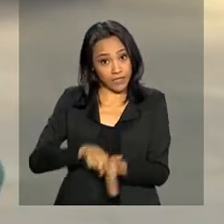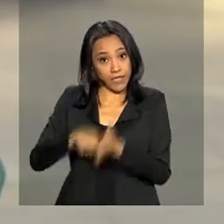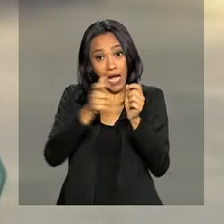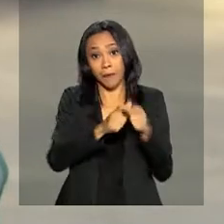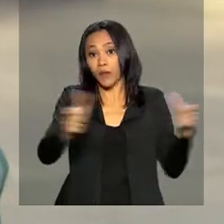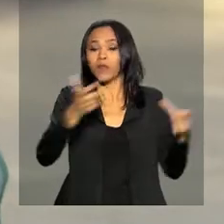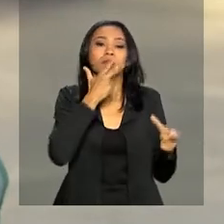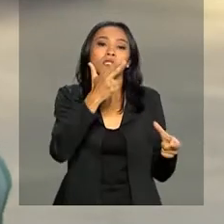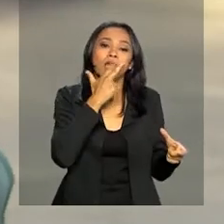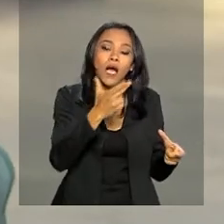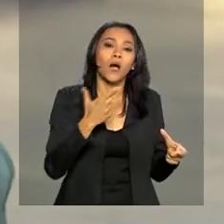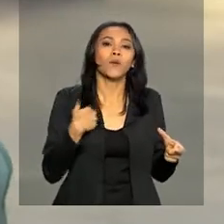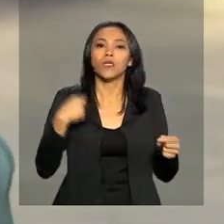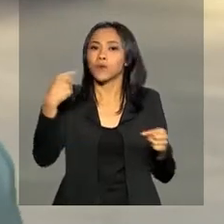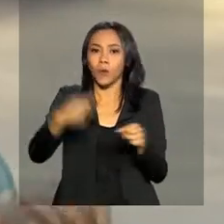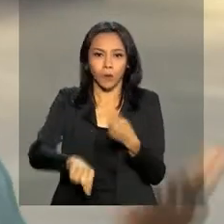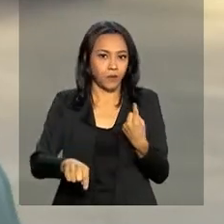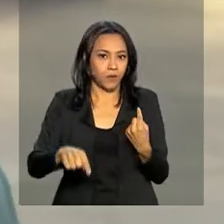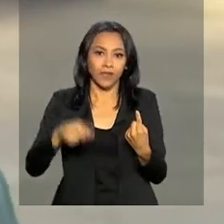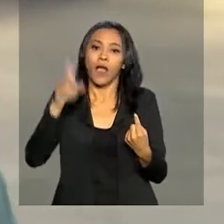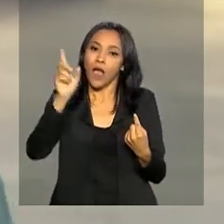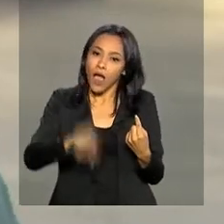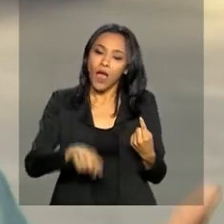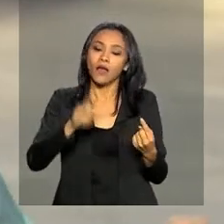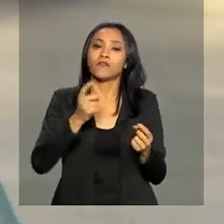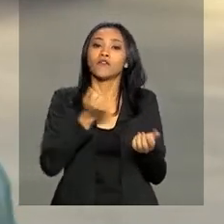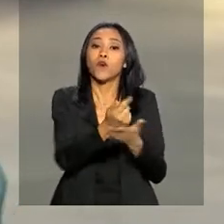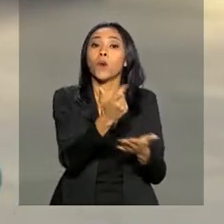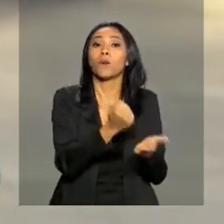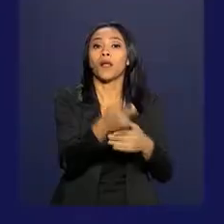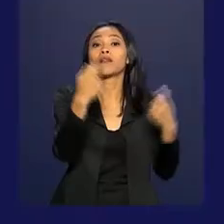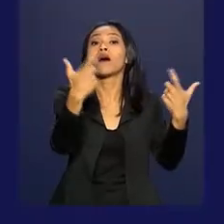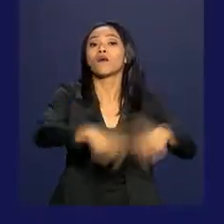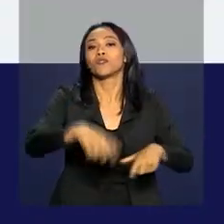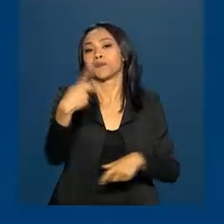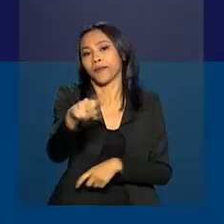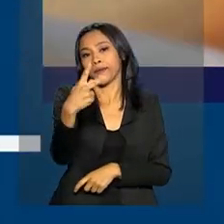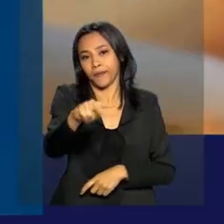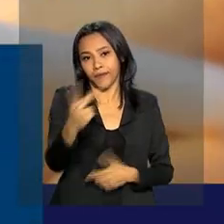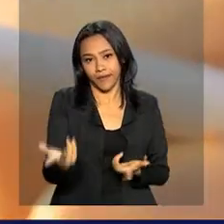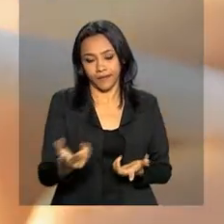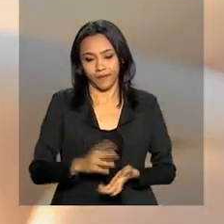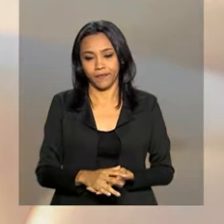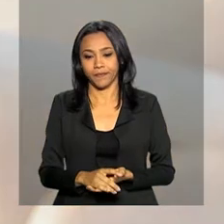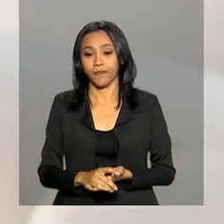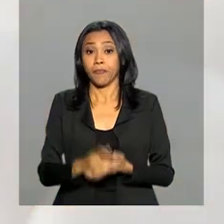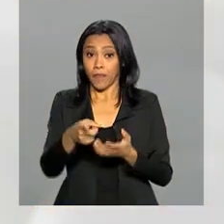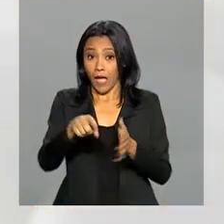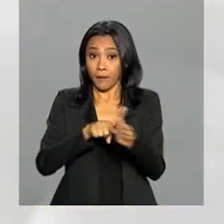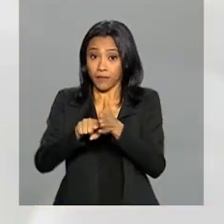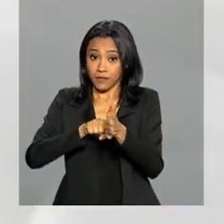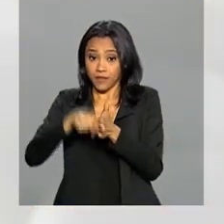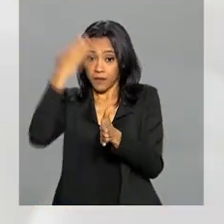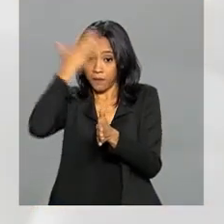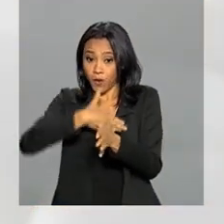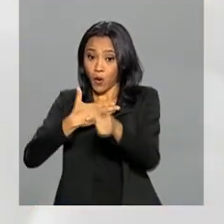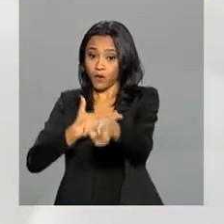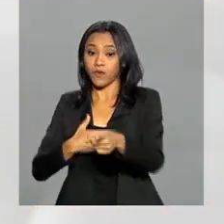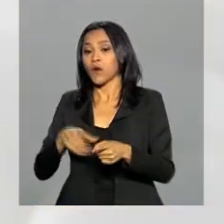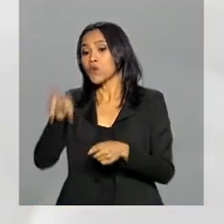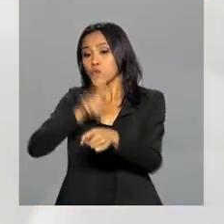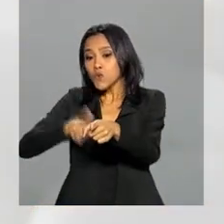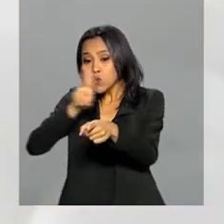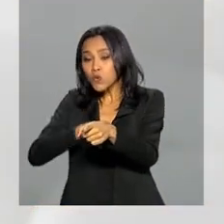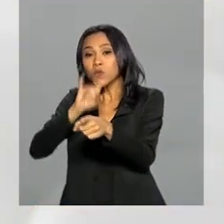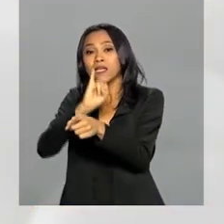cigarros ilegais consumidos aqui foram contrabandeados do Paraguai. A pesquisa mostra também que, apesar do consumo ilegal